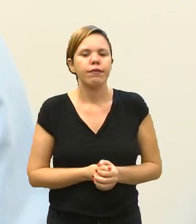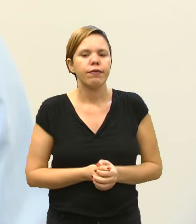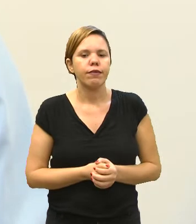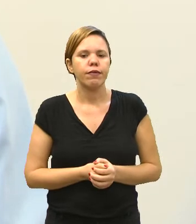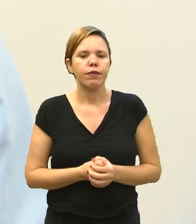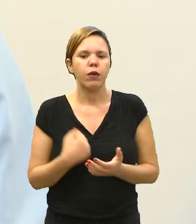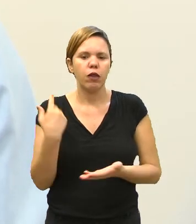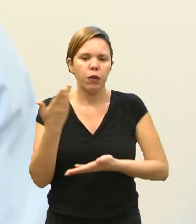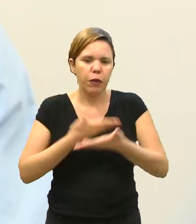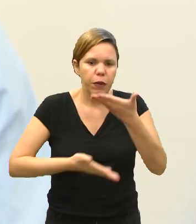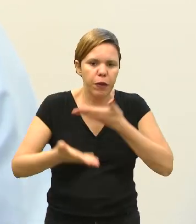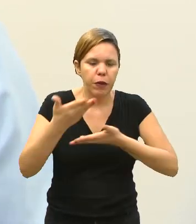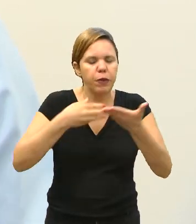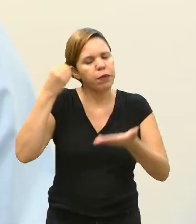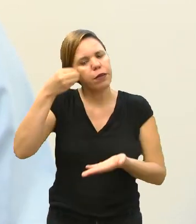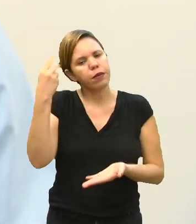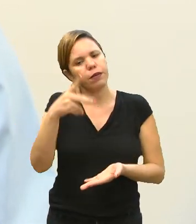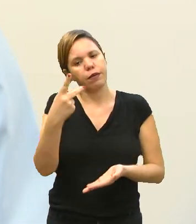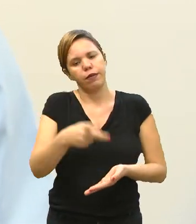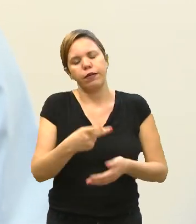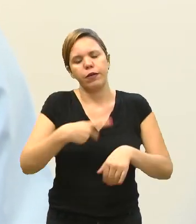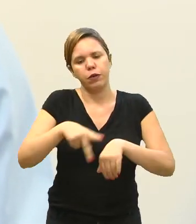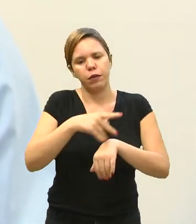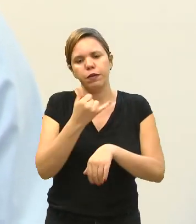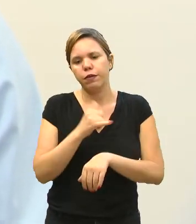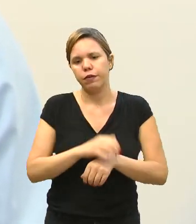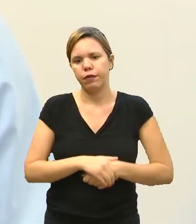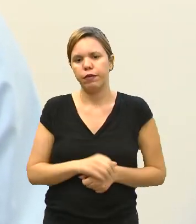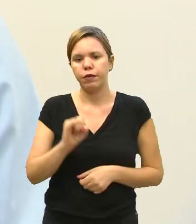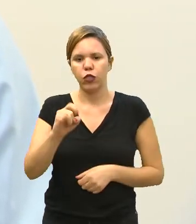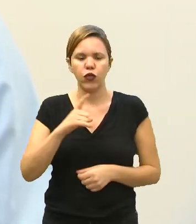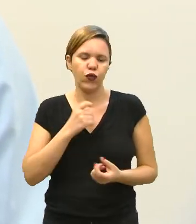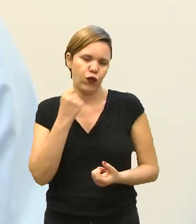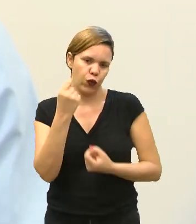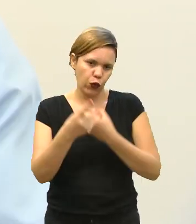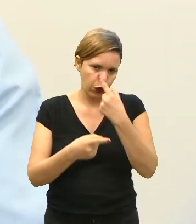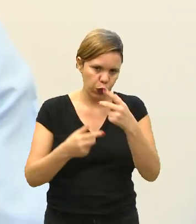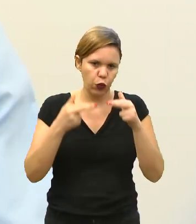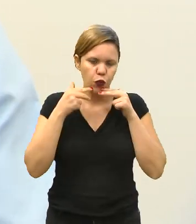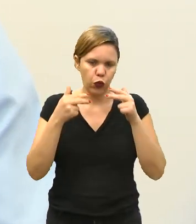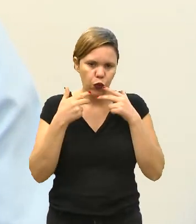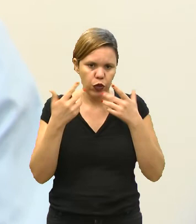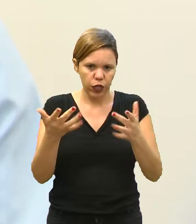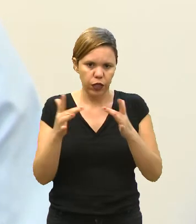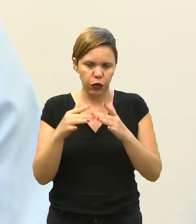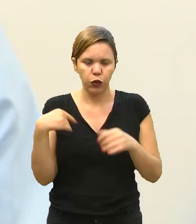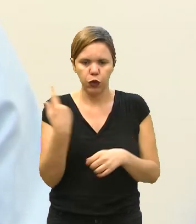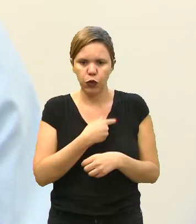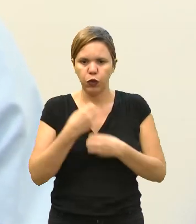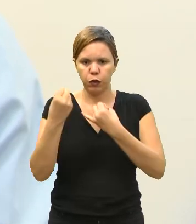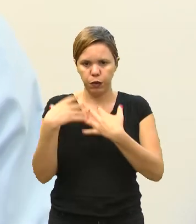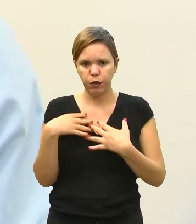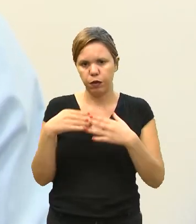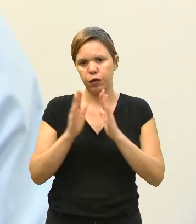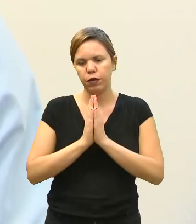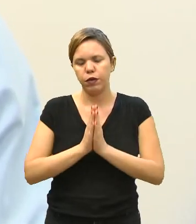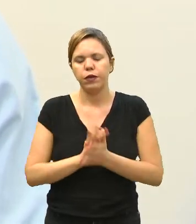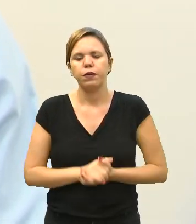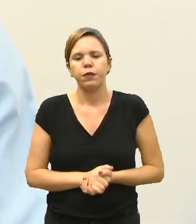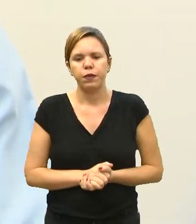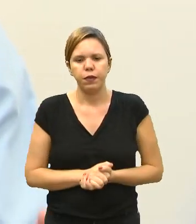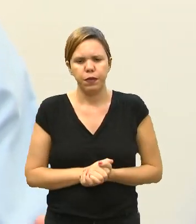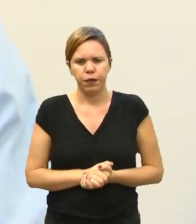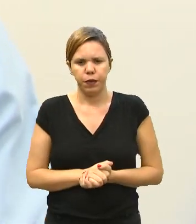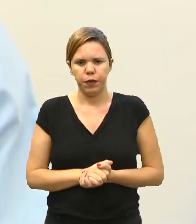obrigado, né? Por dividir aí sua experiência e se tiver alguma novidade e quiser contar aqui para a gente,